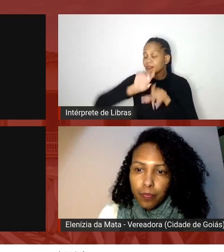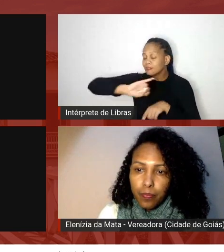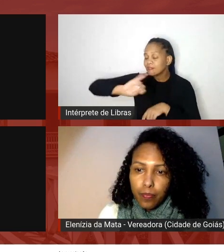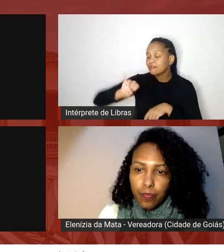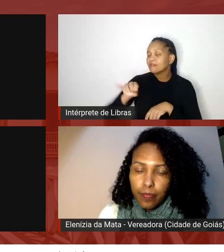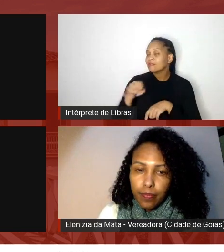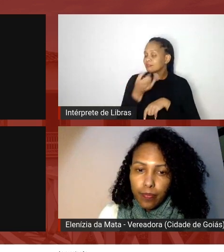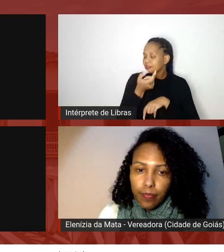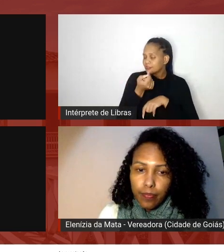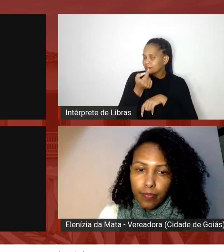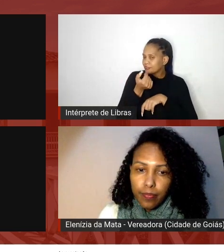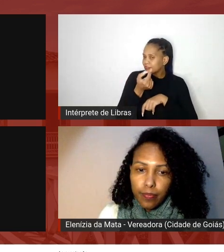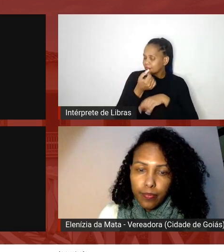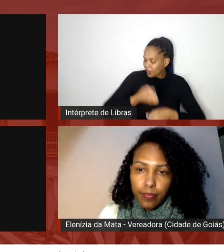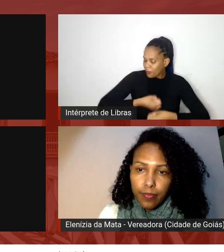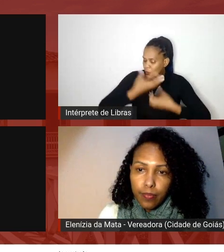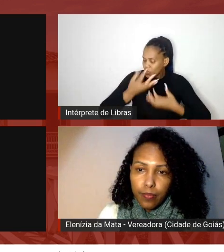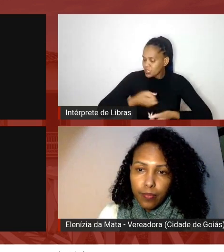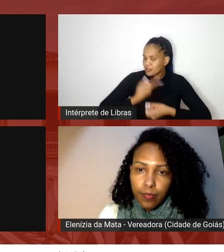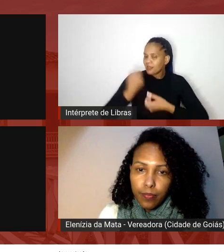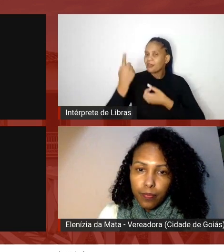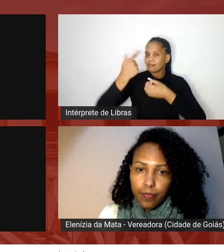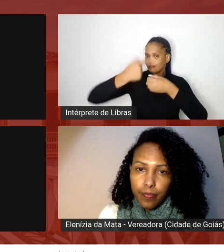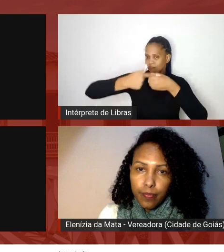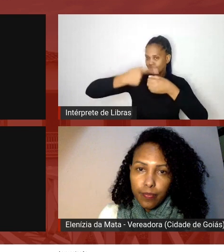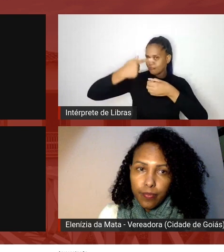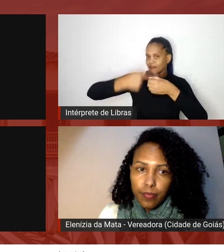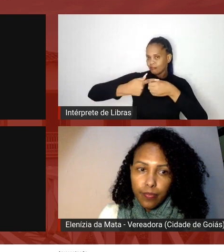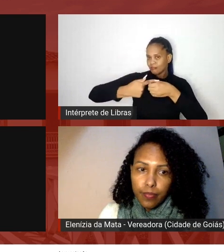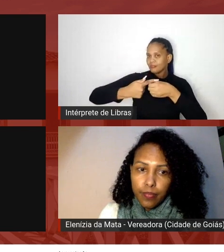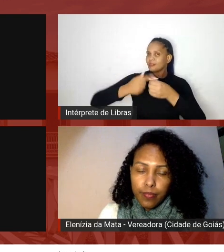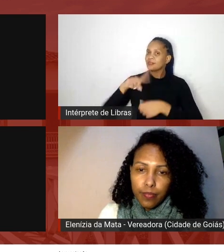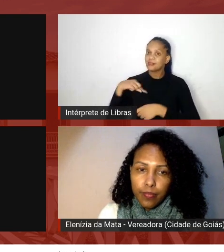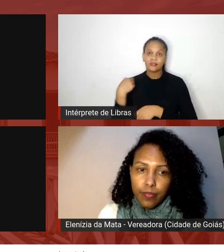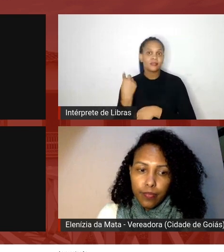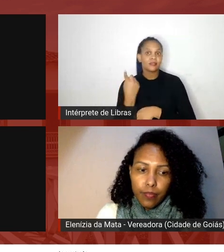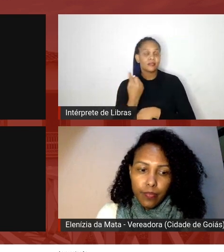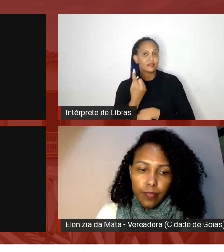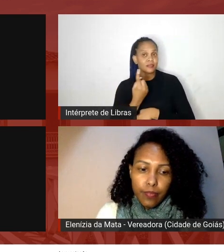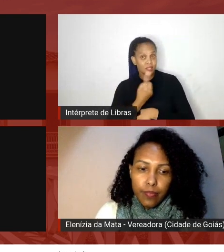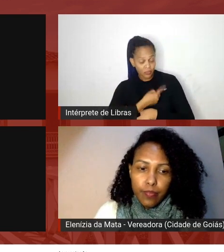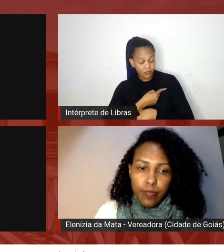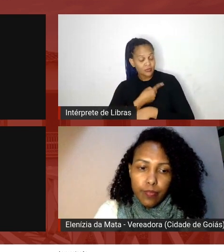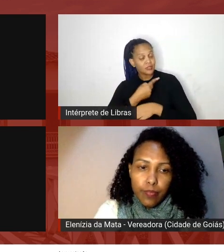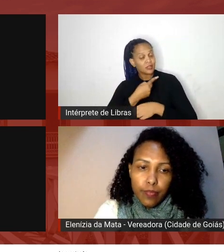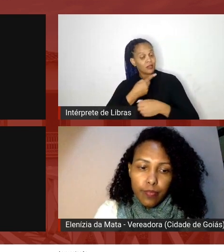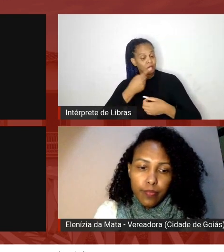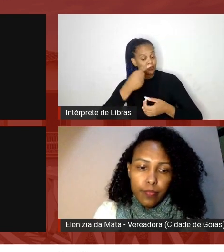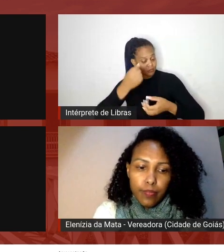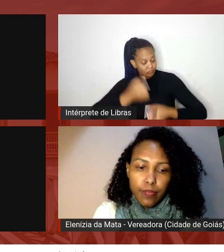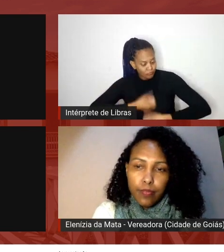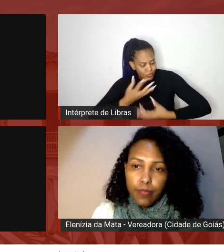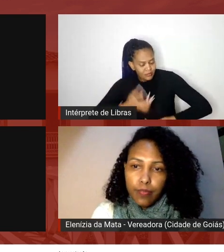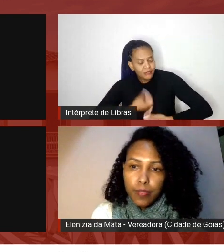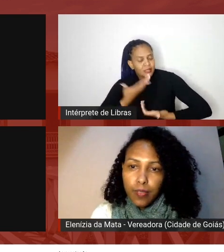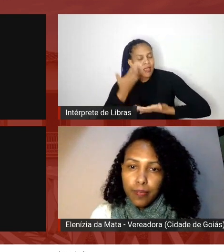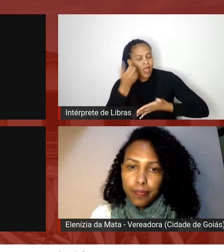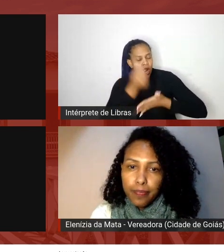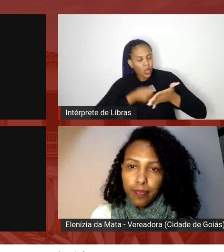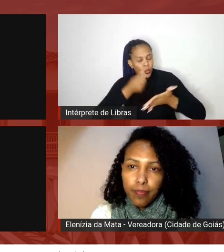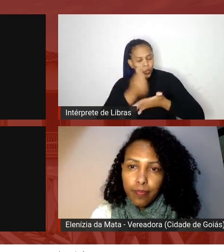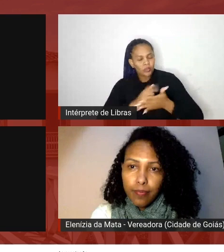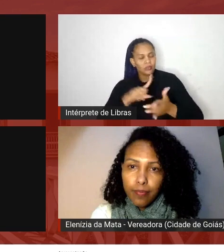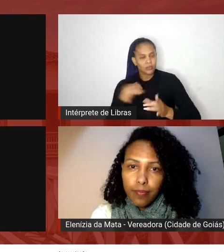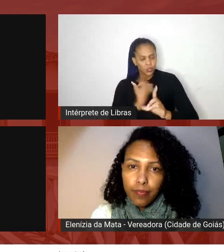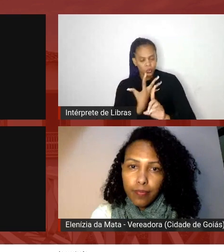poesia na cidade de Goiás para a gente e que é uma poesia de luta para nos inspirar nesse processo de